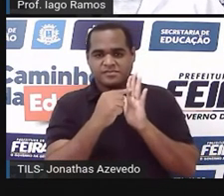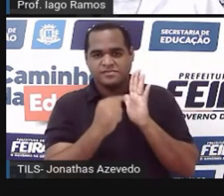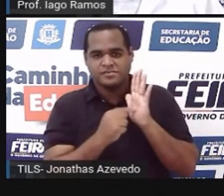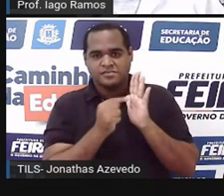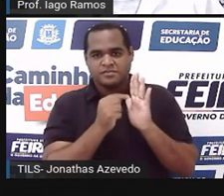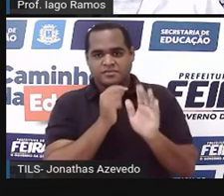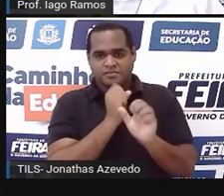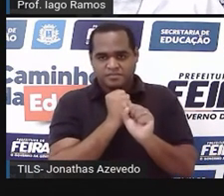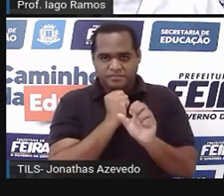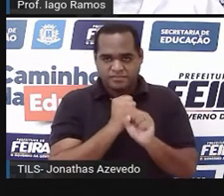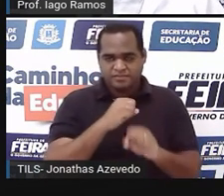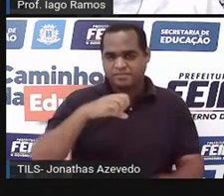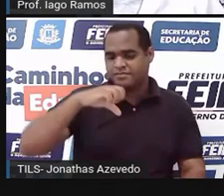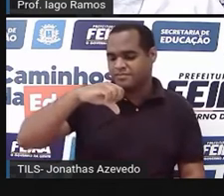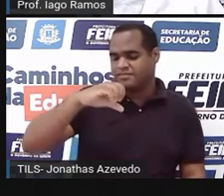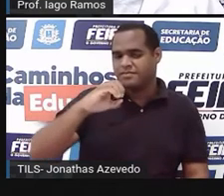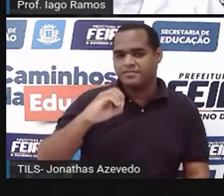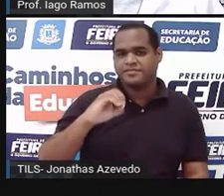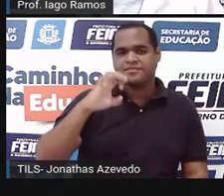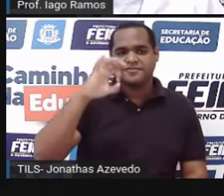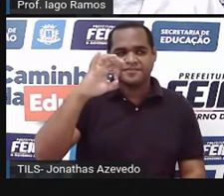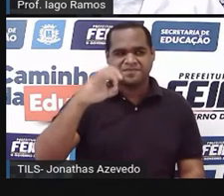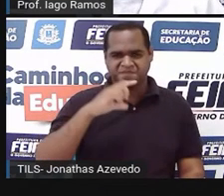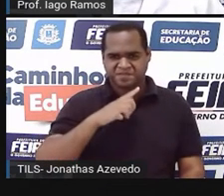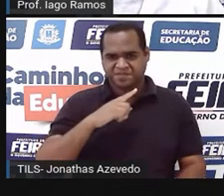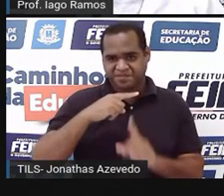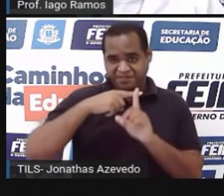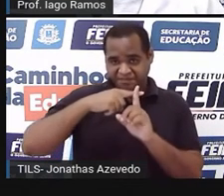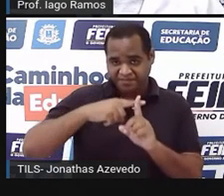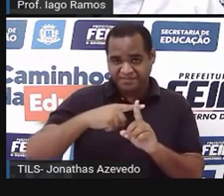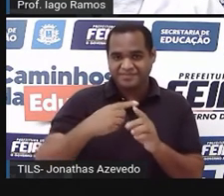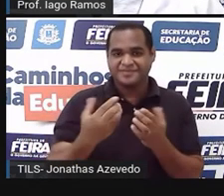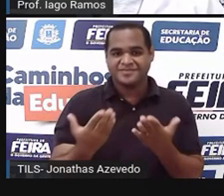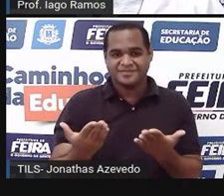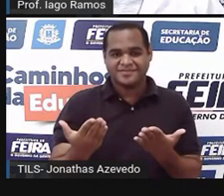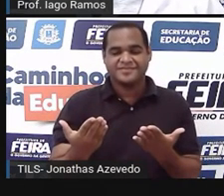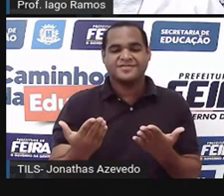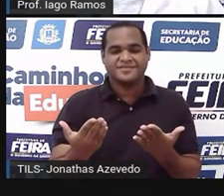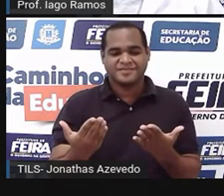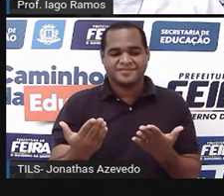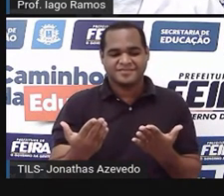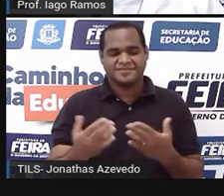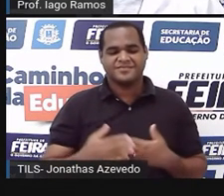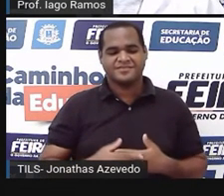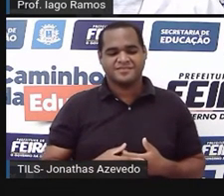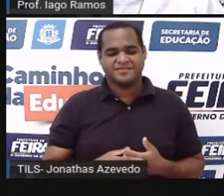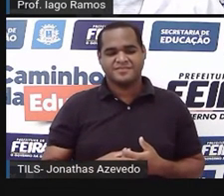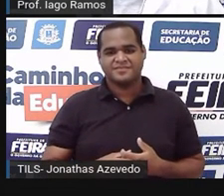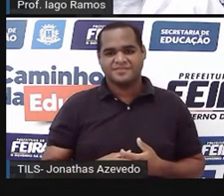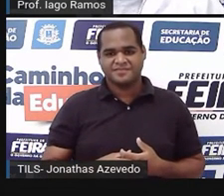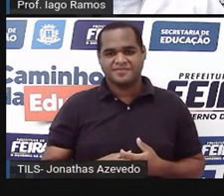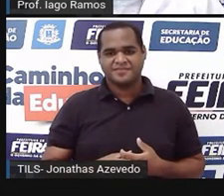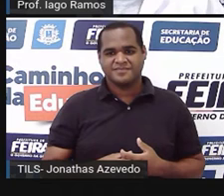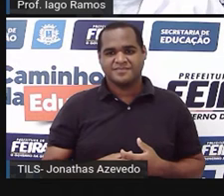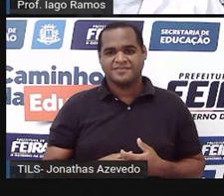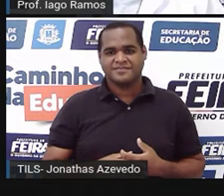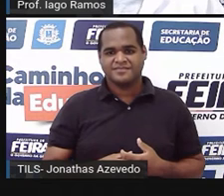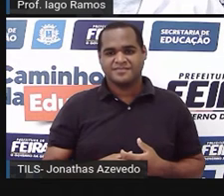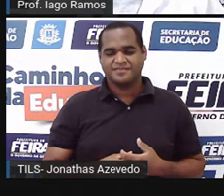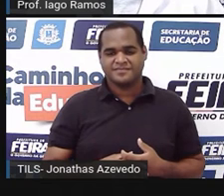somando 90 graus mais 67 graus mais